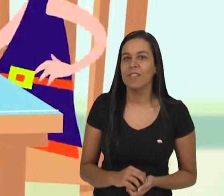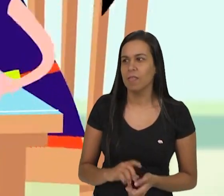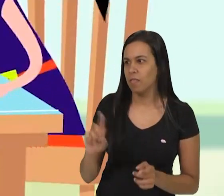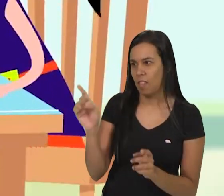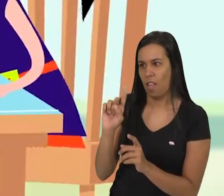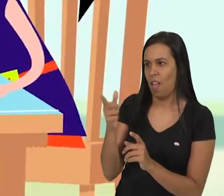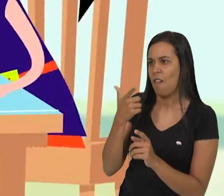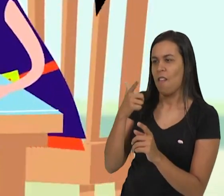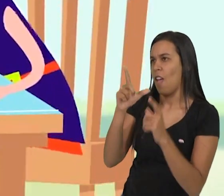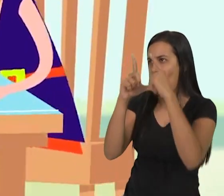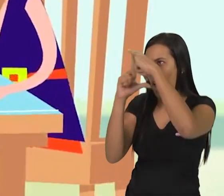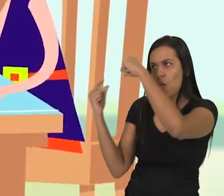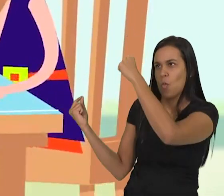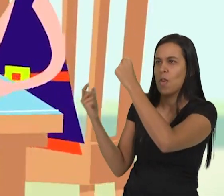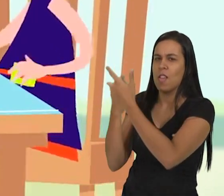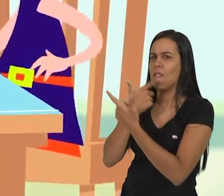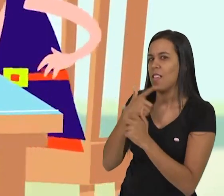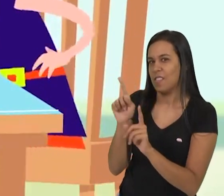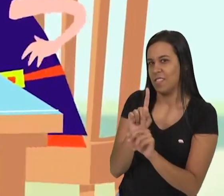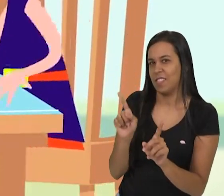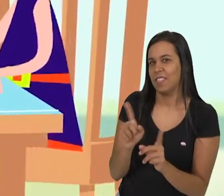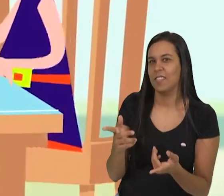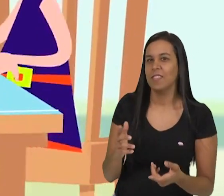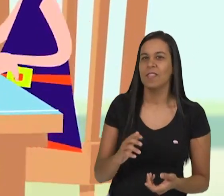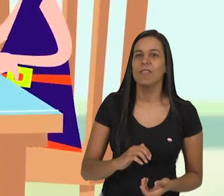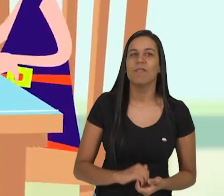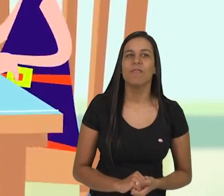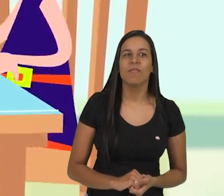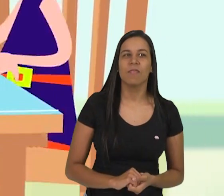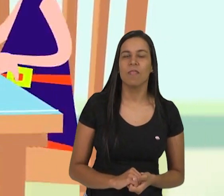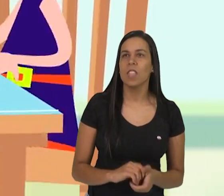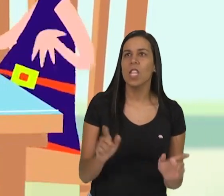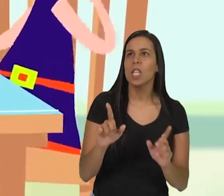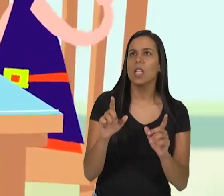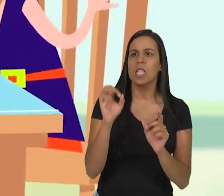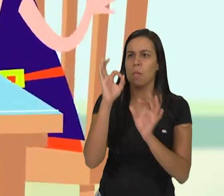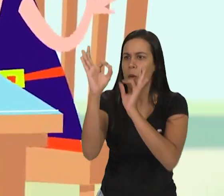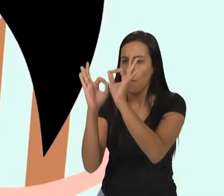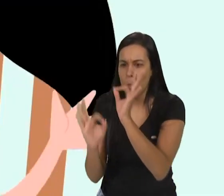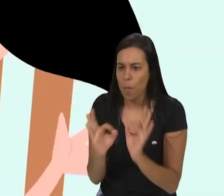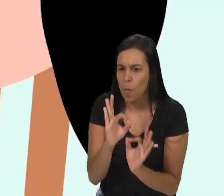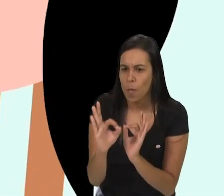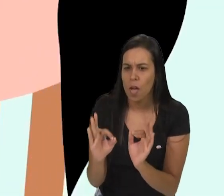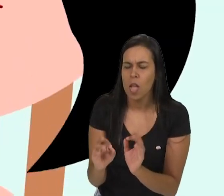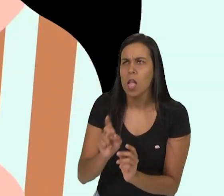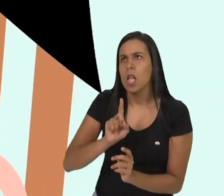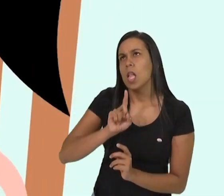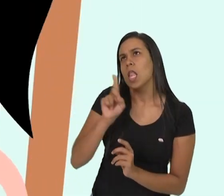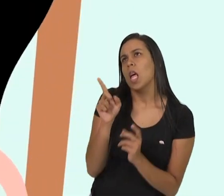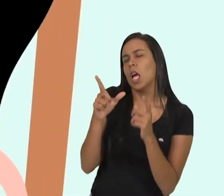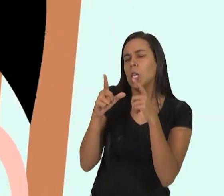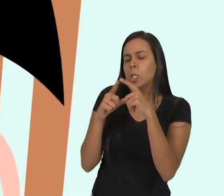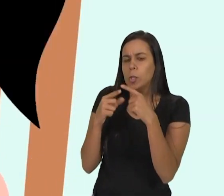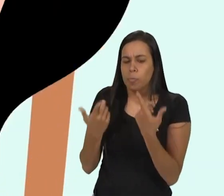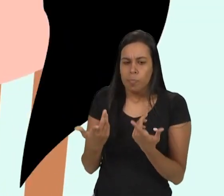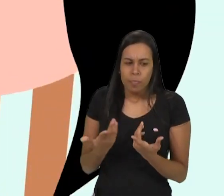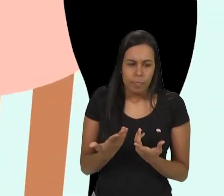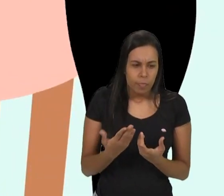A lua não é feita de queijo E além disso, ela também não é furada Aqueles buracos